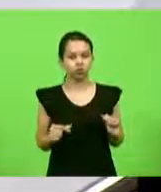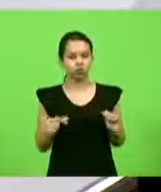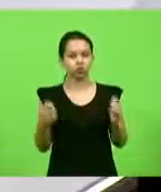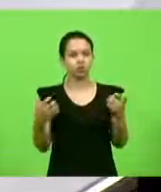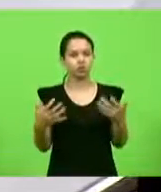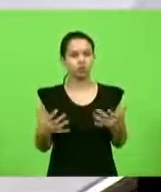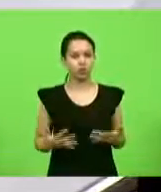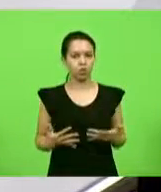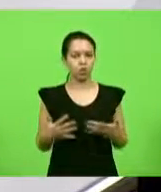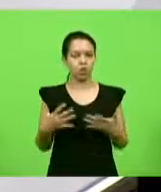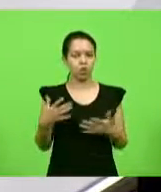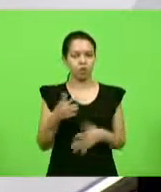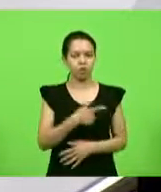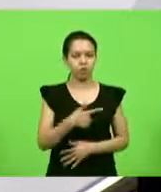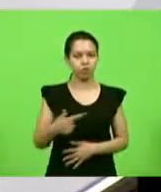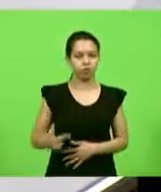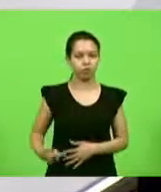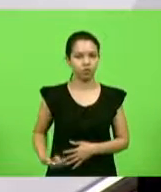poderá